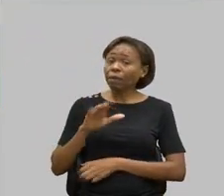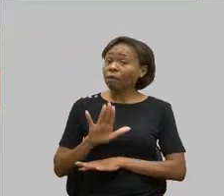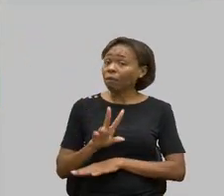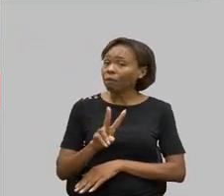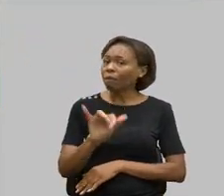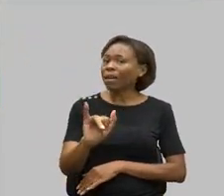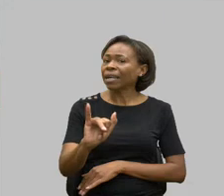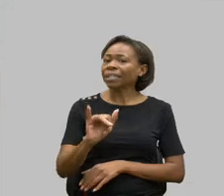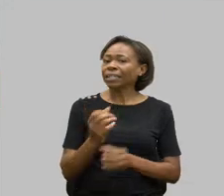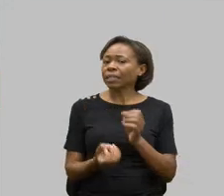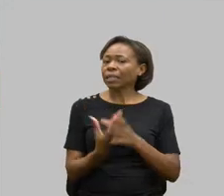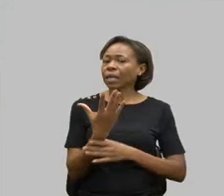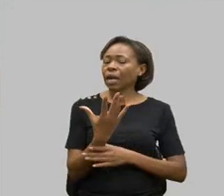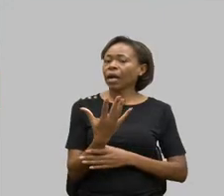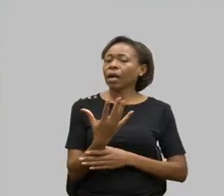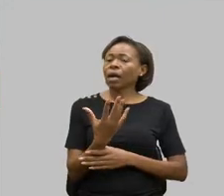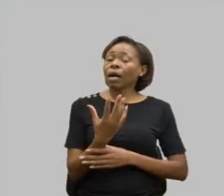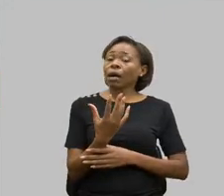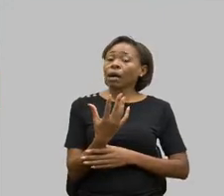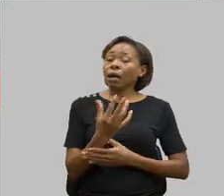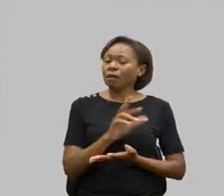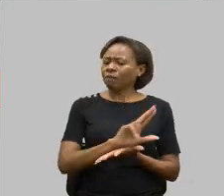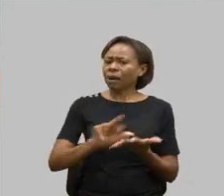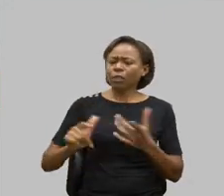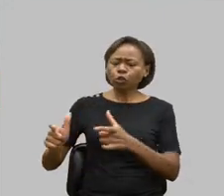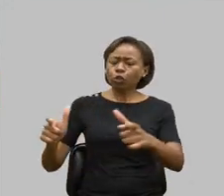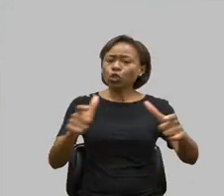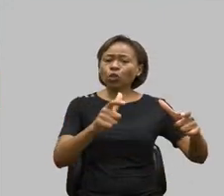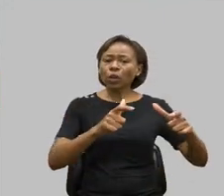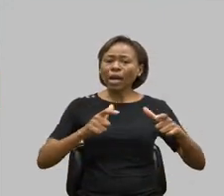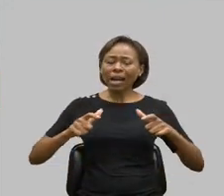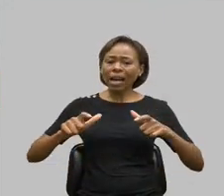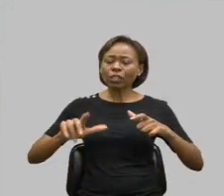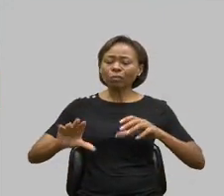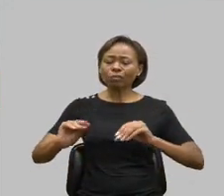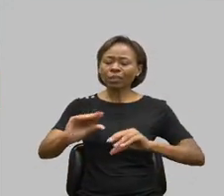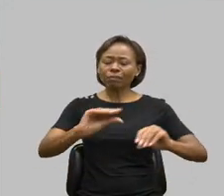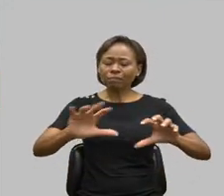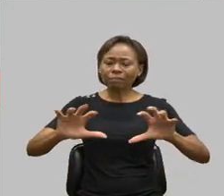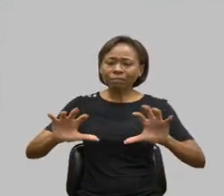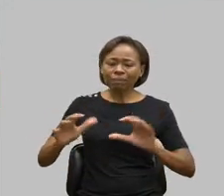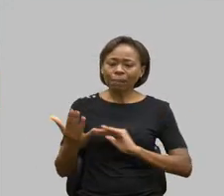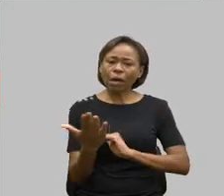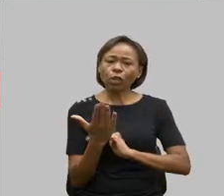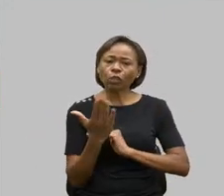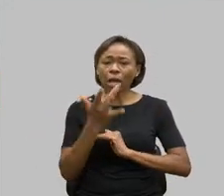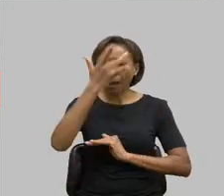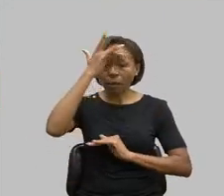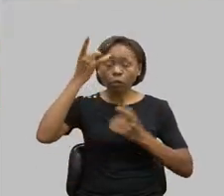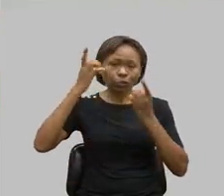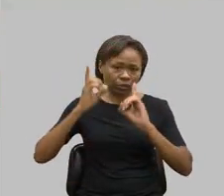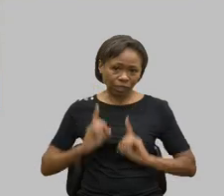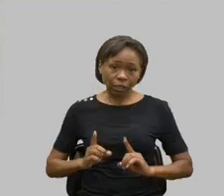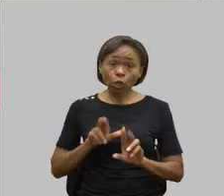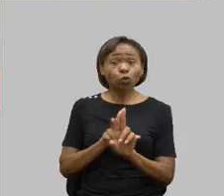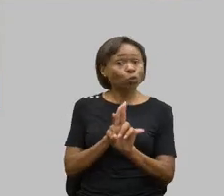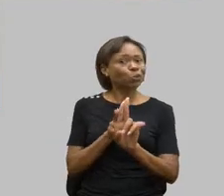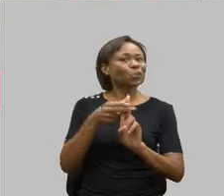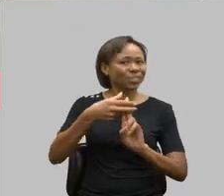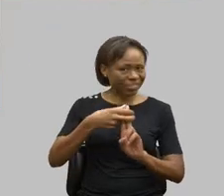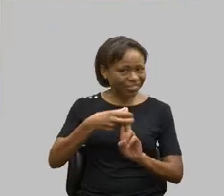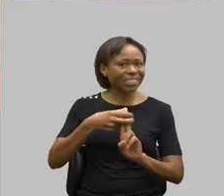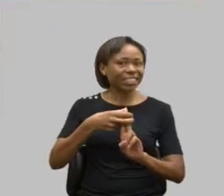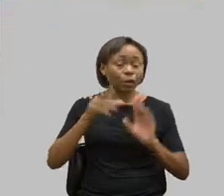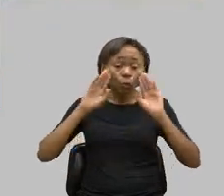multissensoriais para aprimorar a rede de cuidados à pessoa com deficiência no SUS, com destaque para usuários de